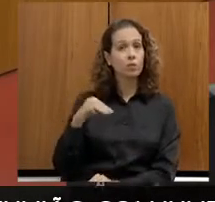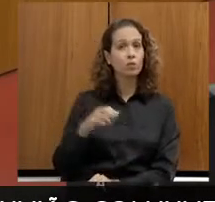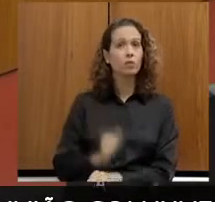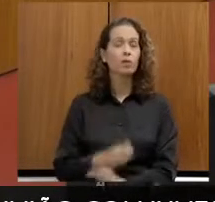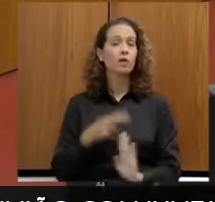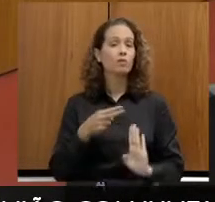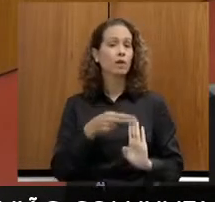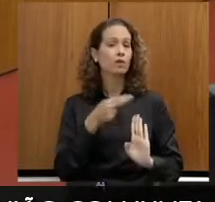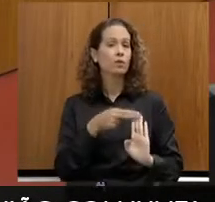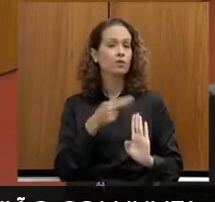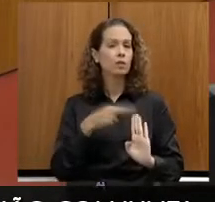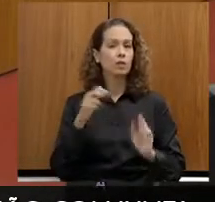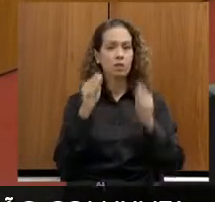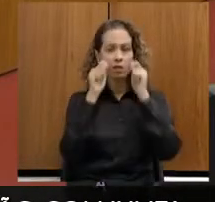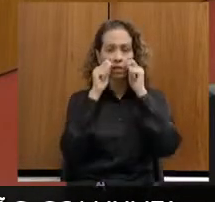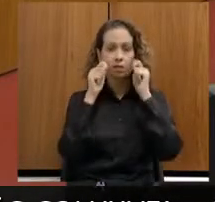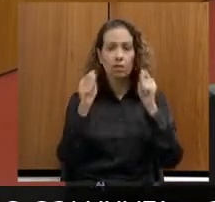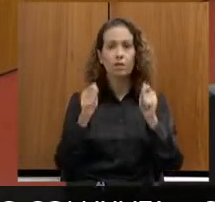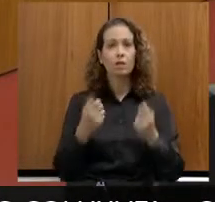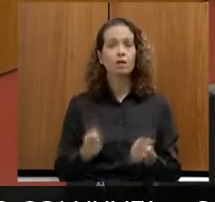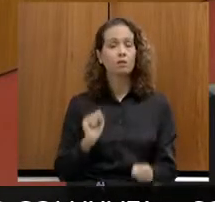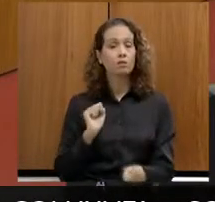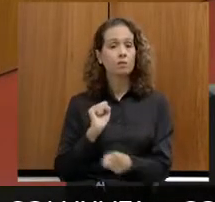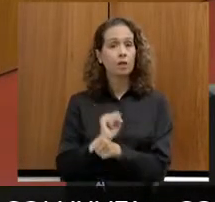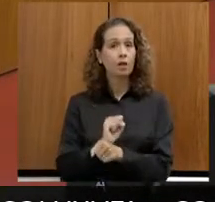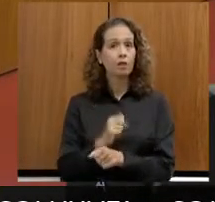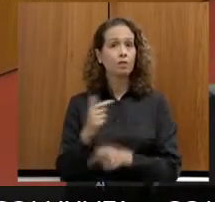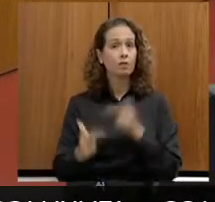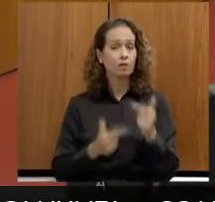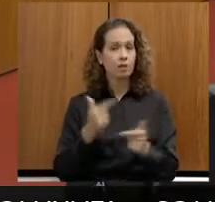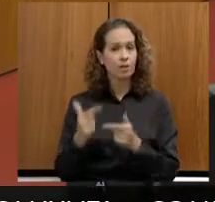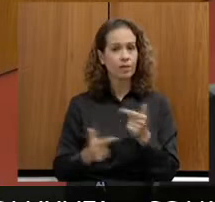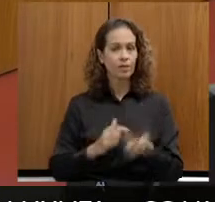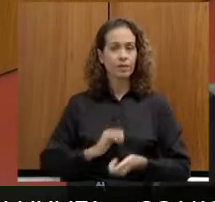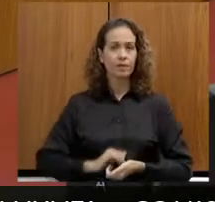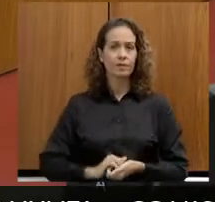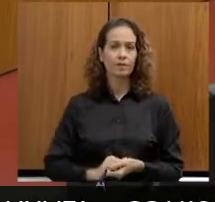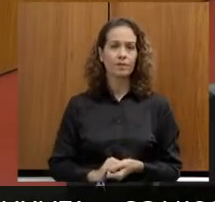da assessoria. Estão suspensos os trabalhos.